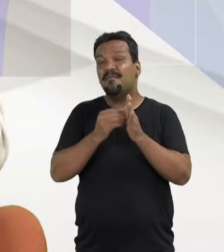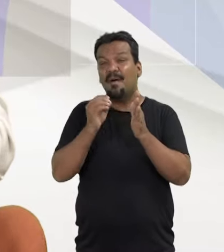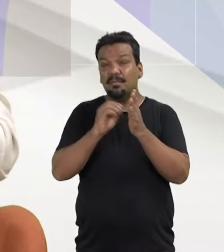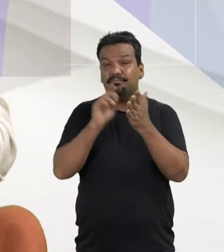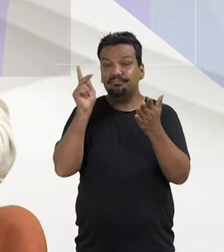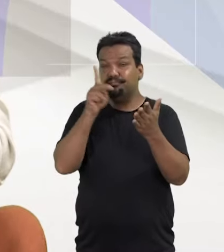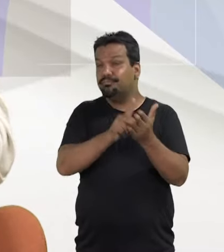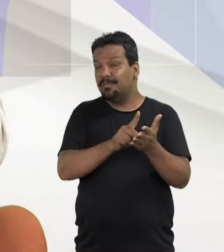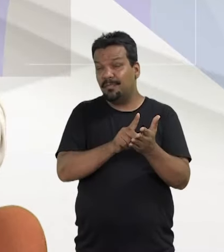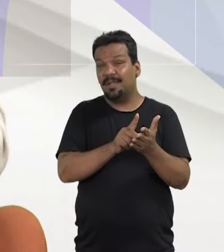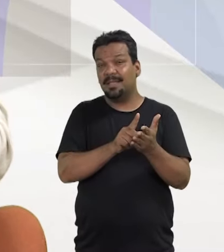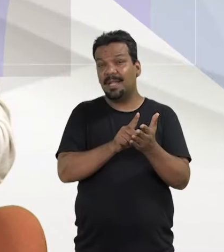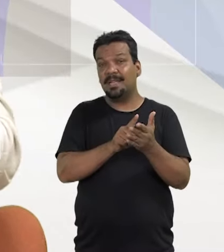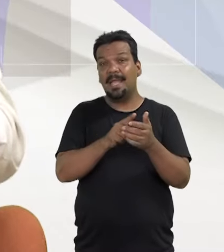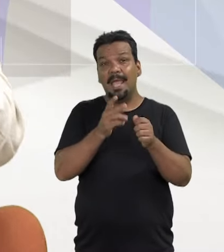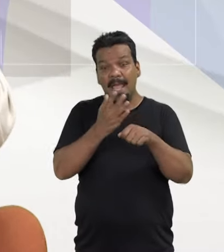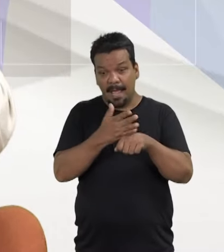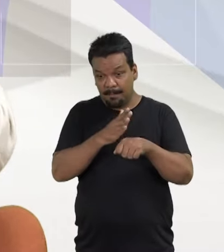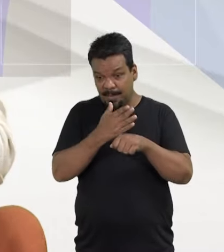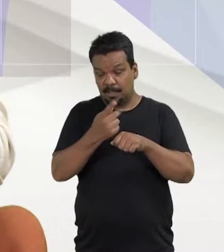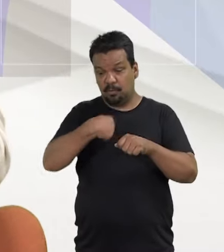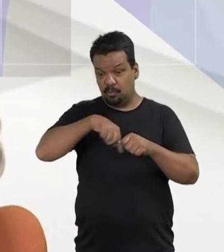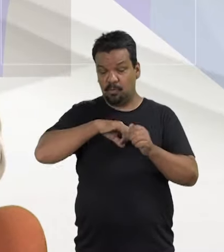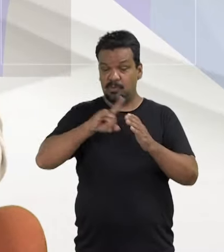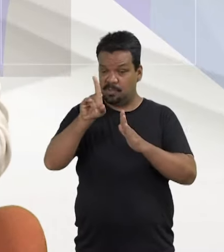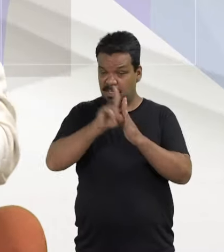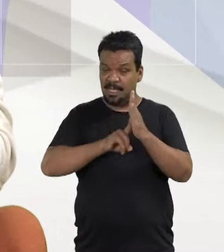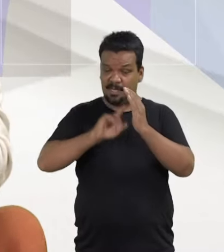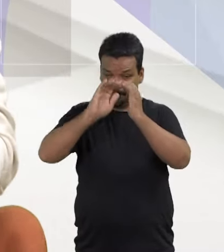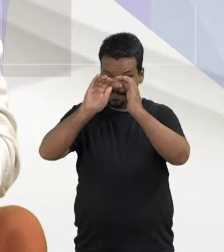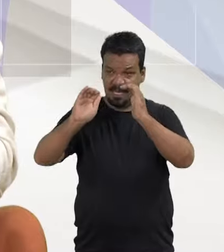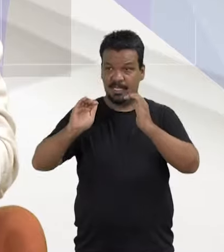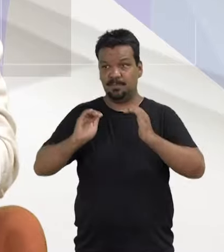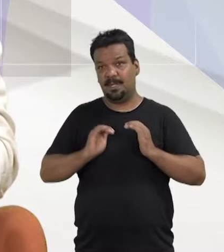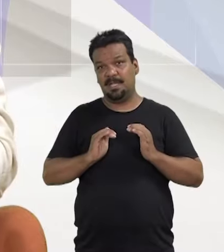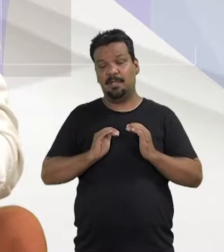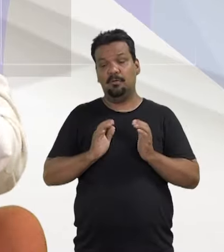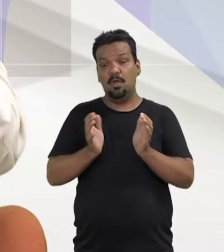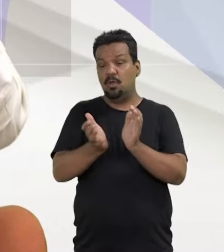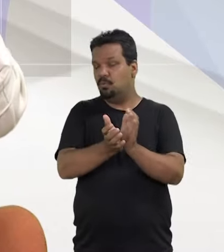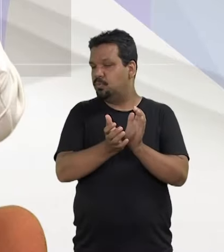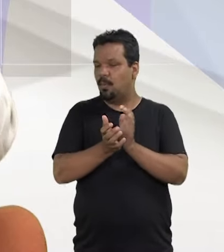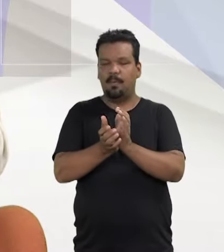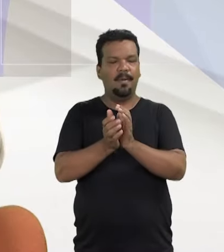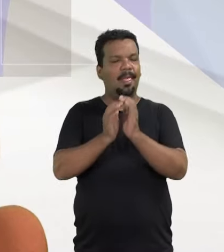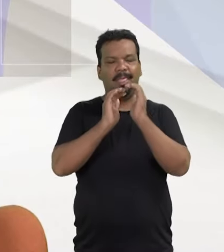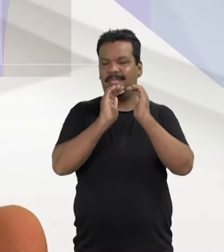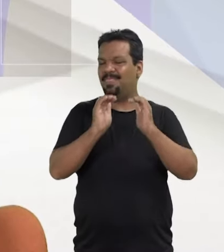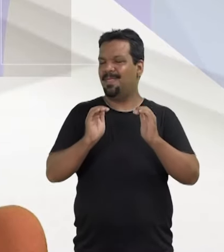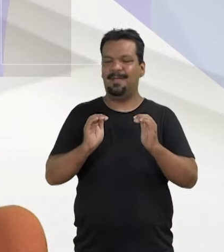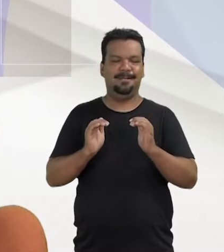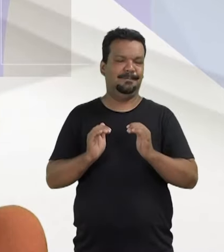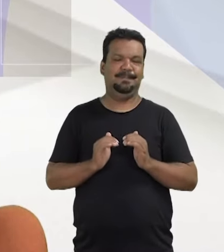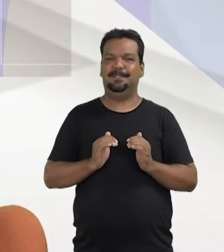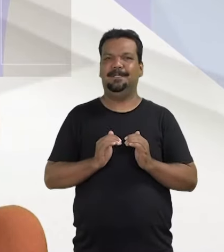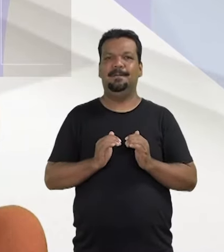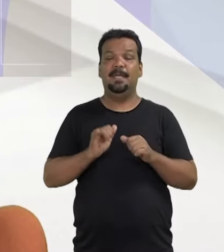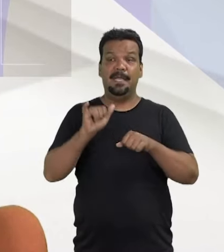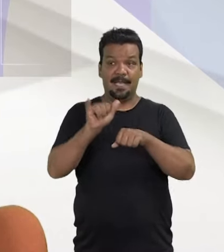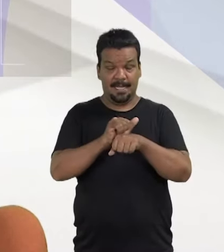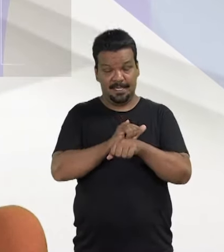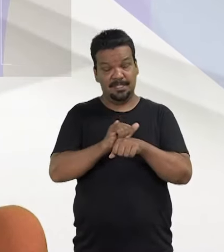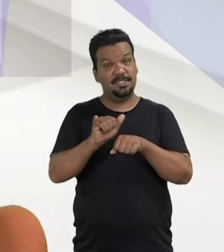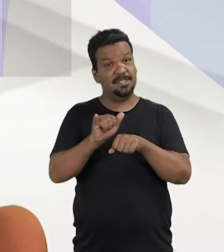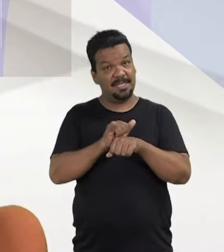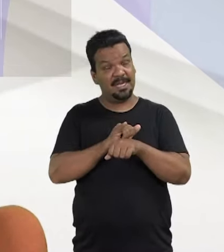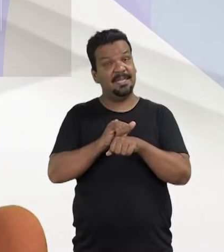está nos faltando é o exercício do nosso direito de ser respeitado. E os partidos não respeitam. E isso é